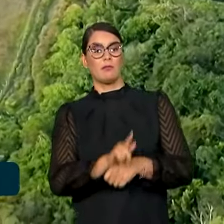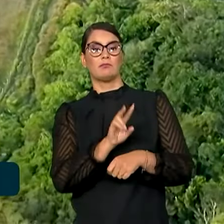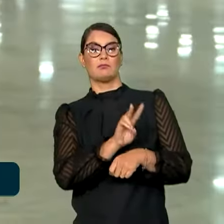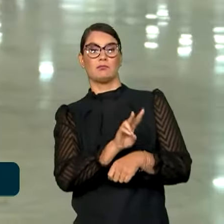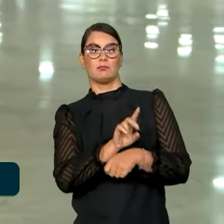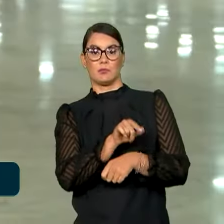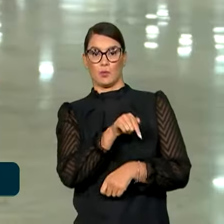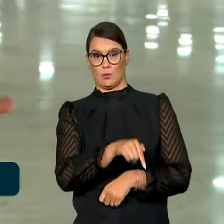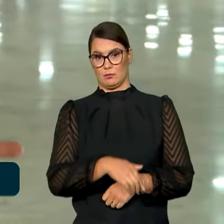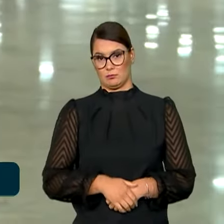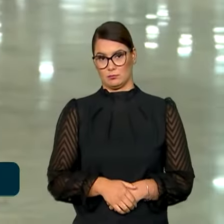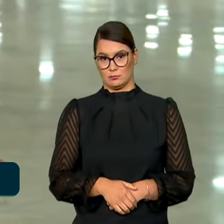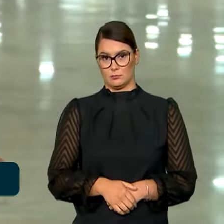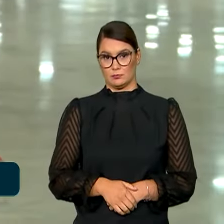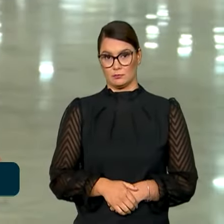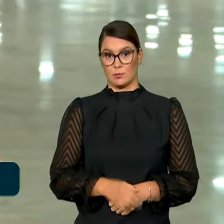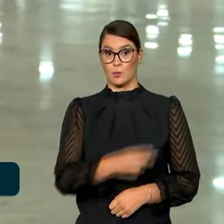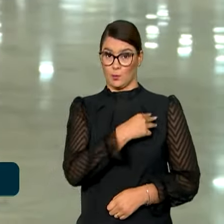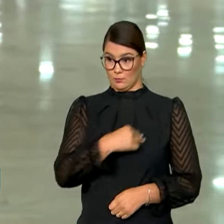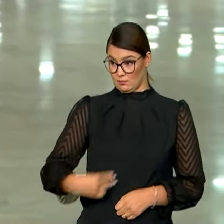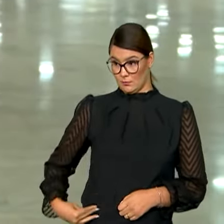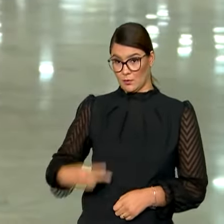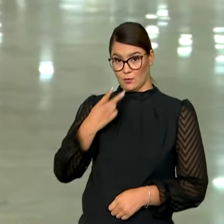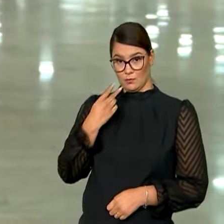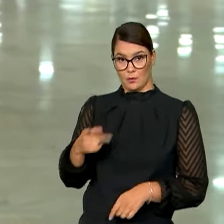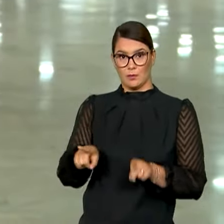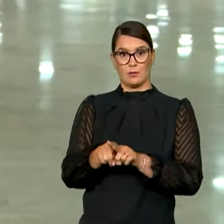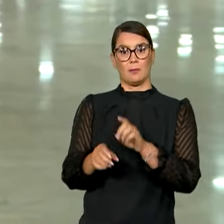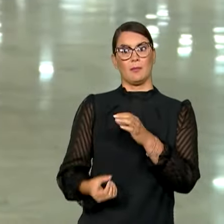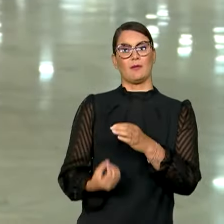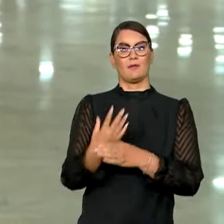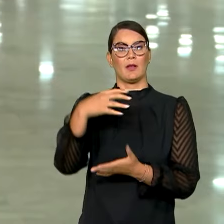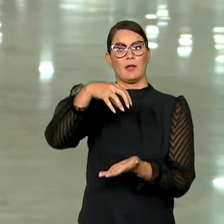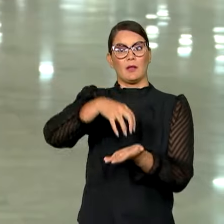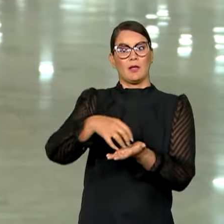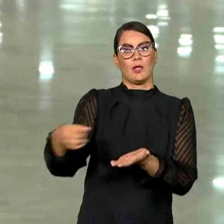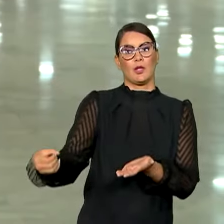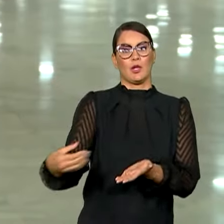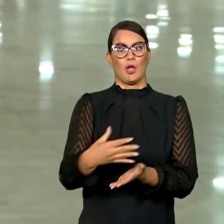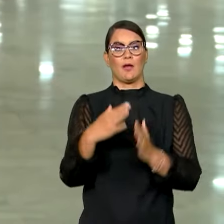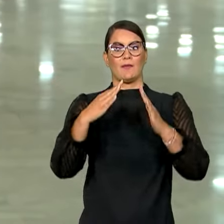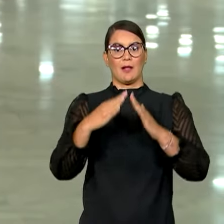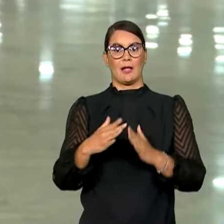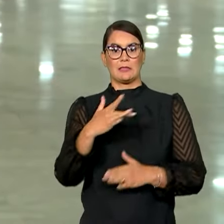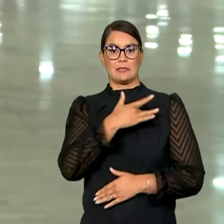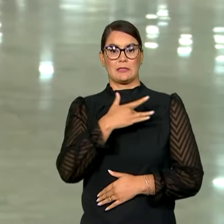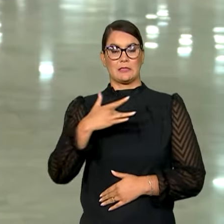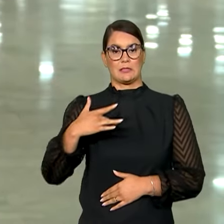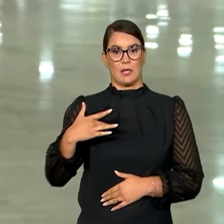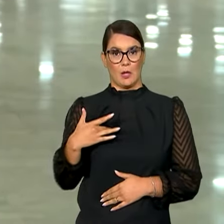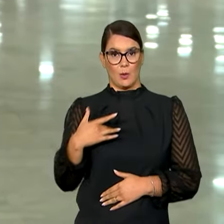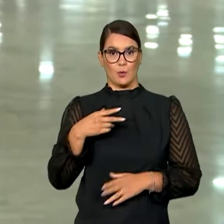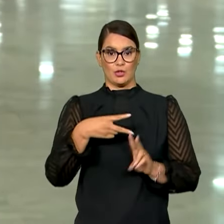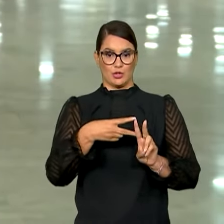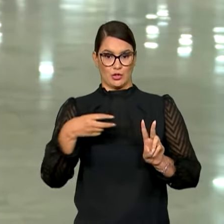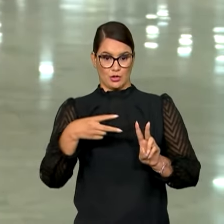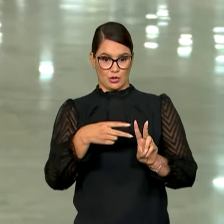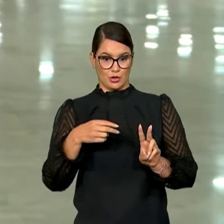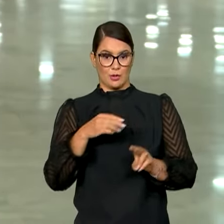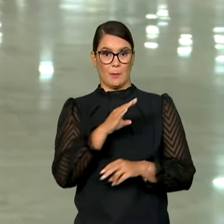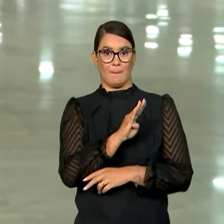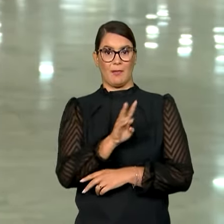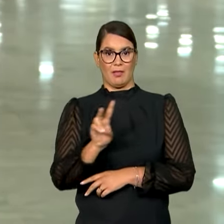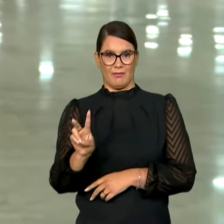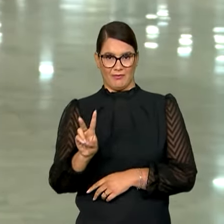na região. Segundo o ministro, também será construída uma nova unidade da Casa de Saúde Indígena em Boa Vista, capital de